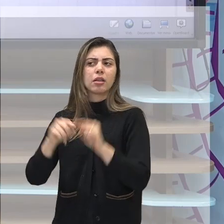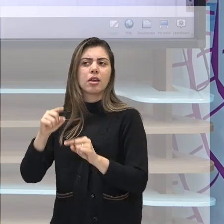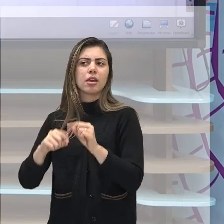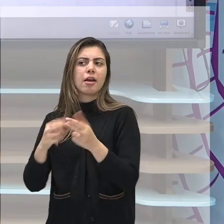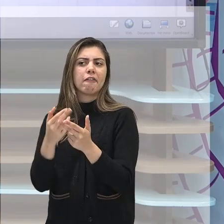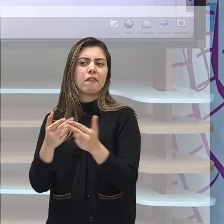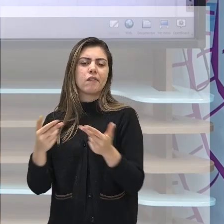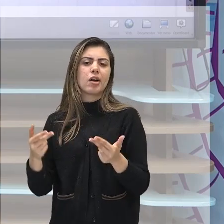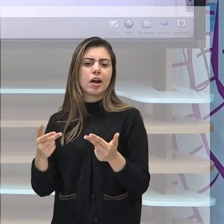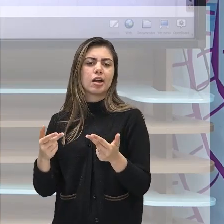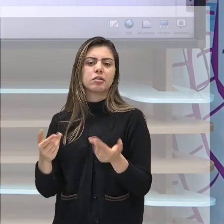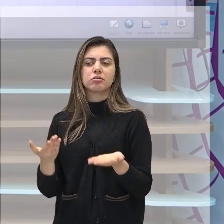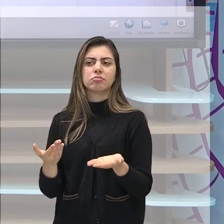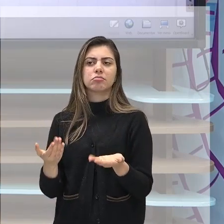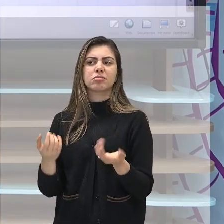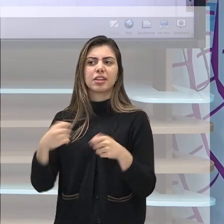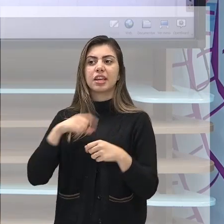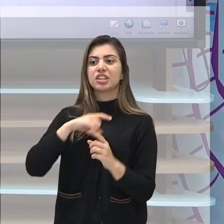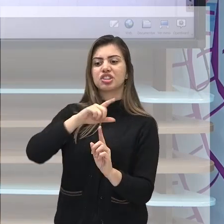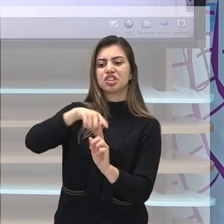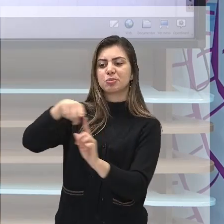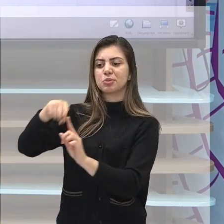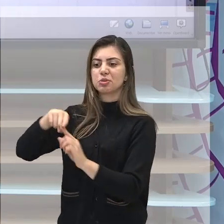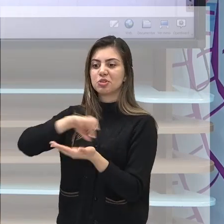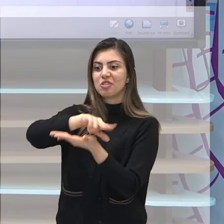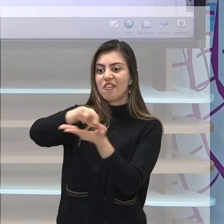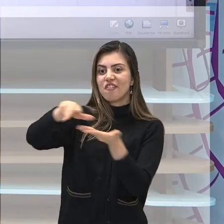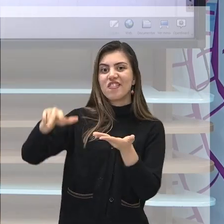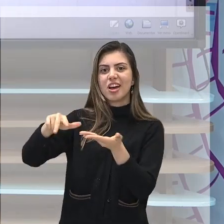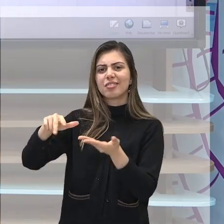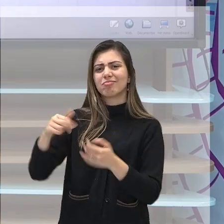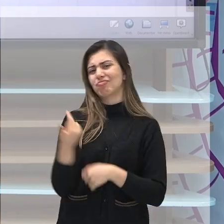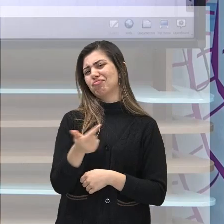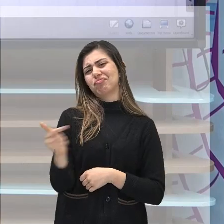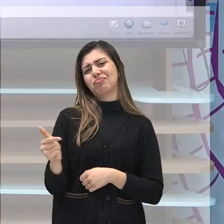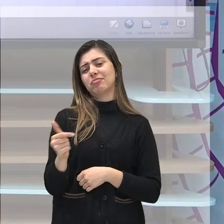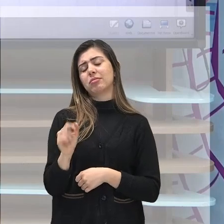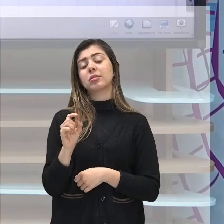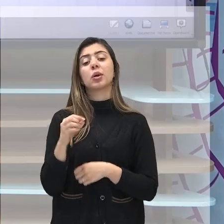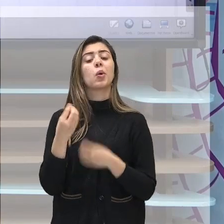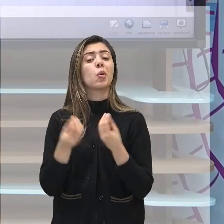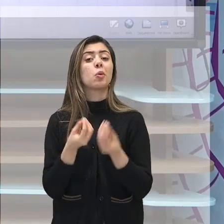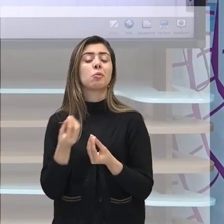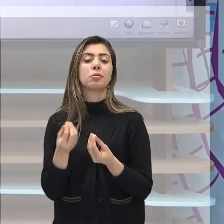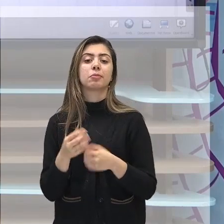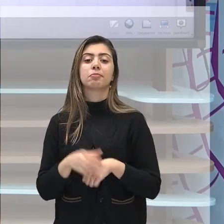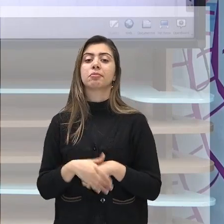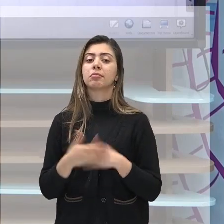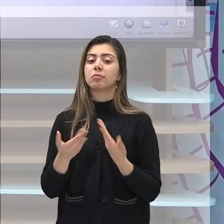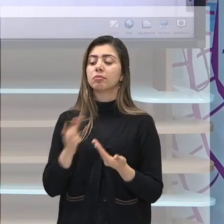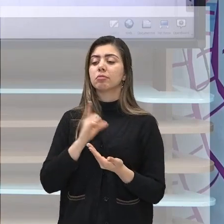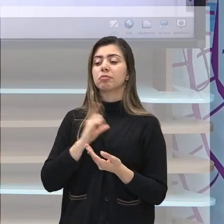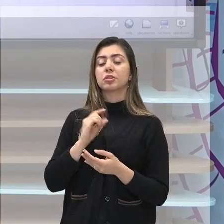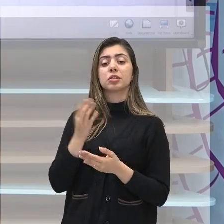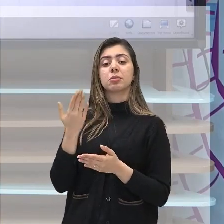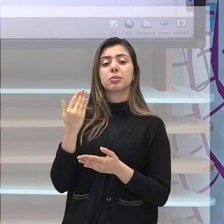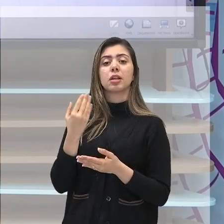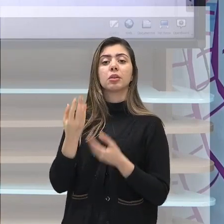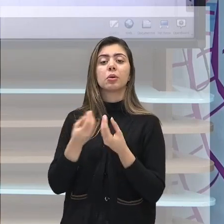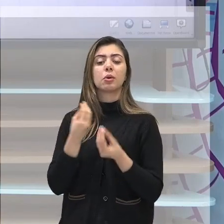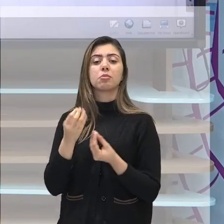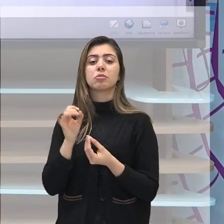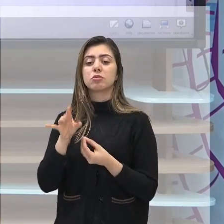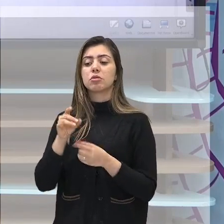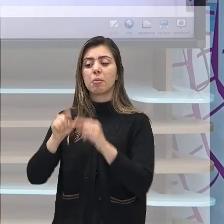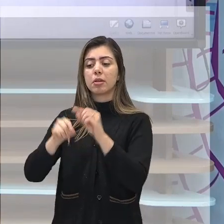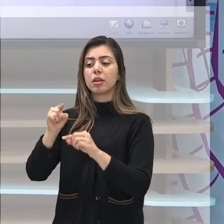você não tem a diversidade de produtos que temos hoje, você tinha o que? produtos focados somente